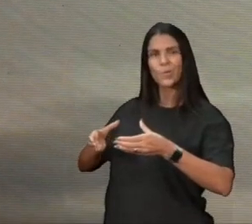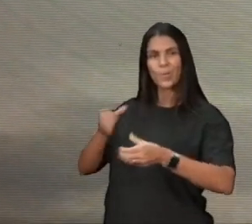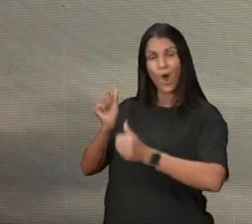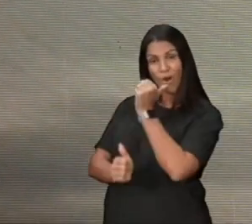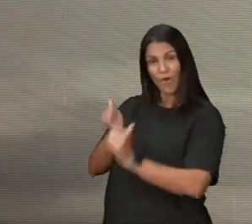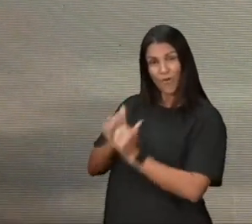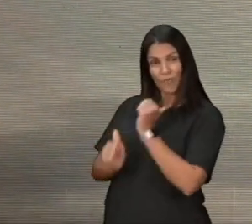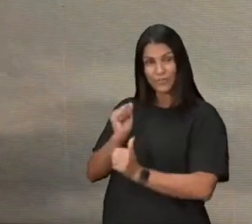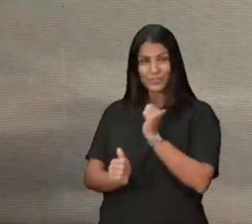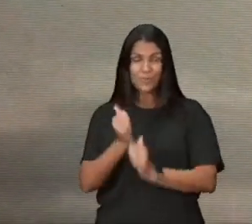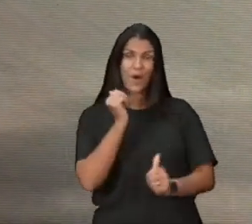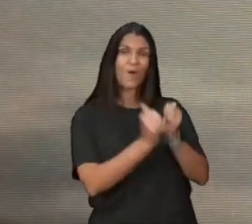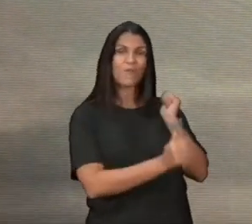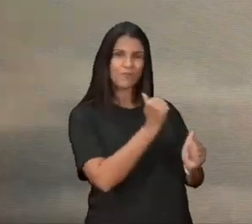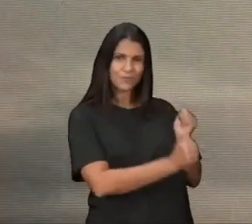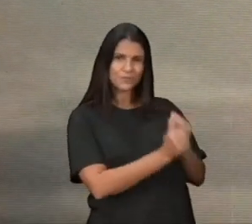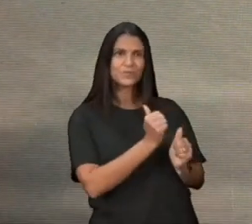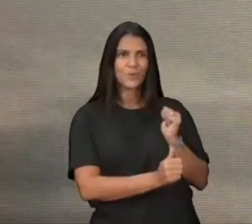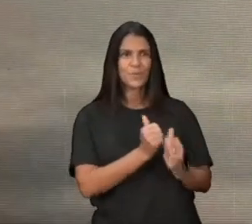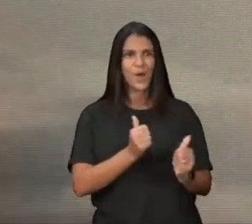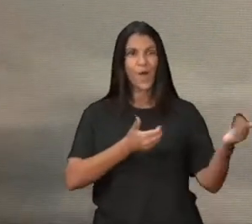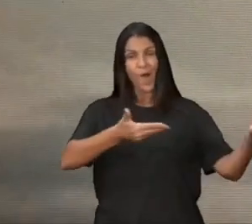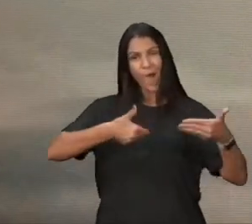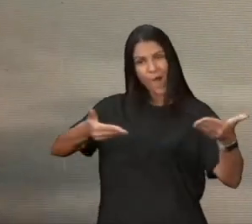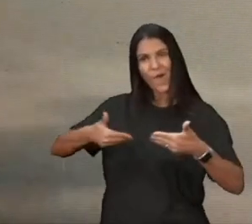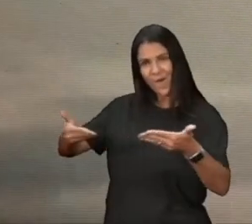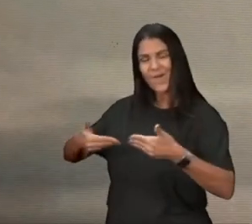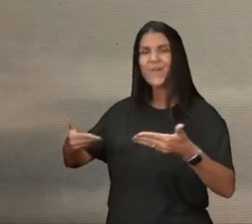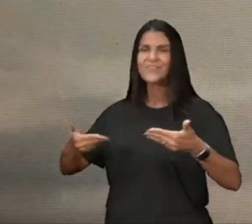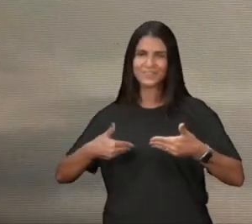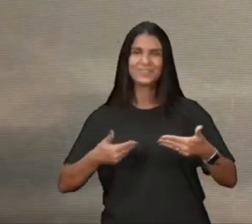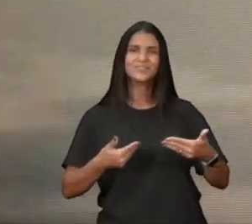e eu botei no meu time, só e jogador, óbvio, óbvio,